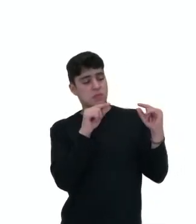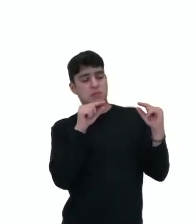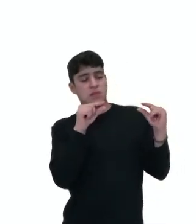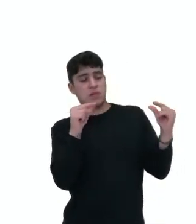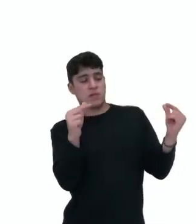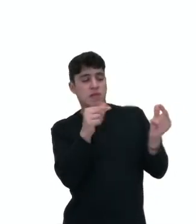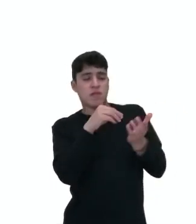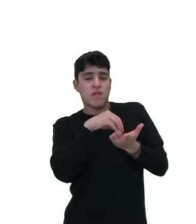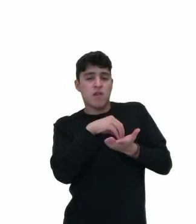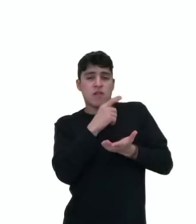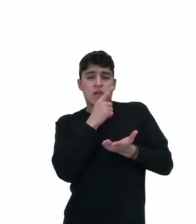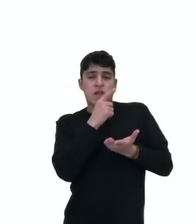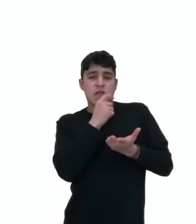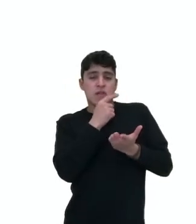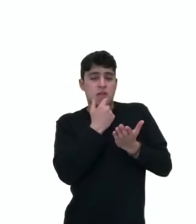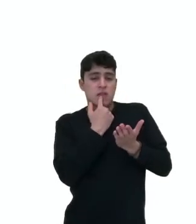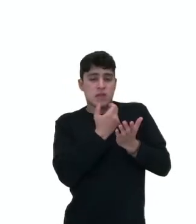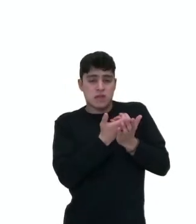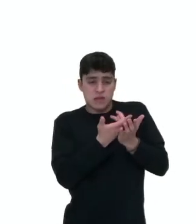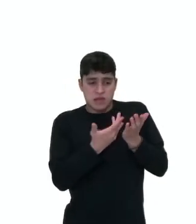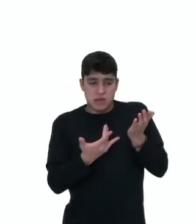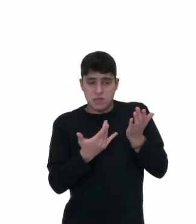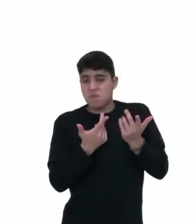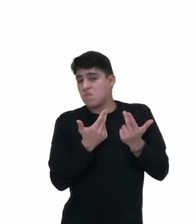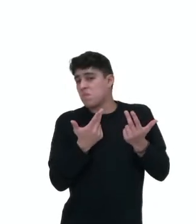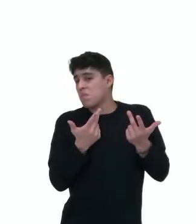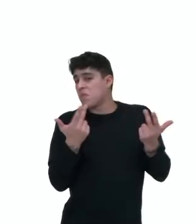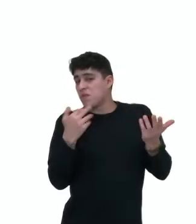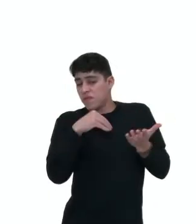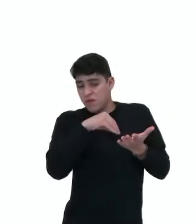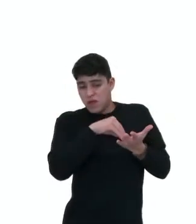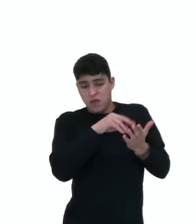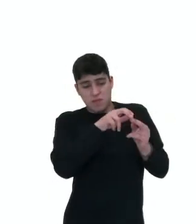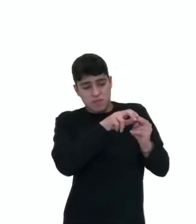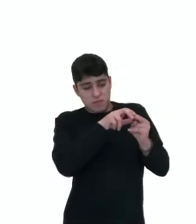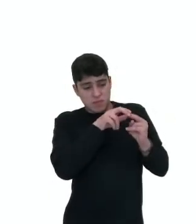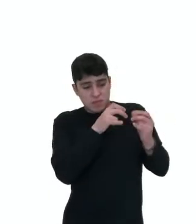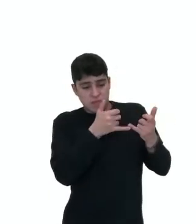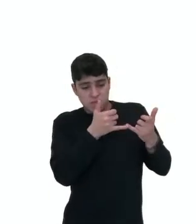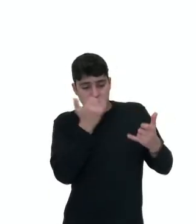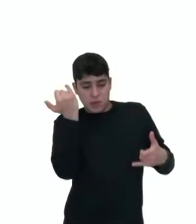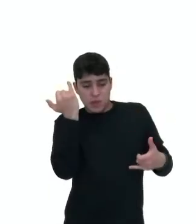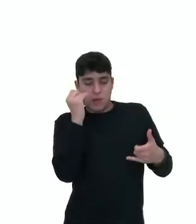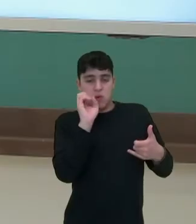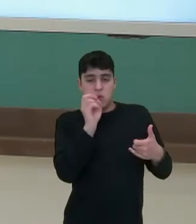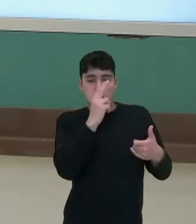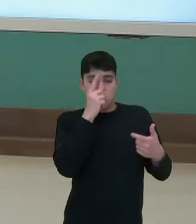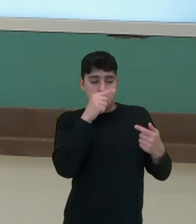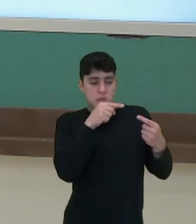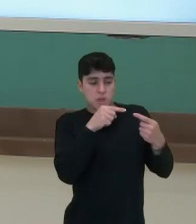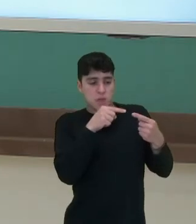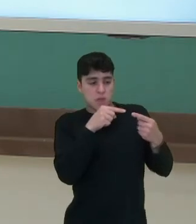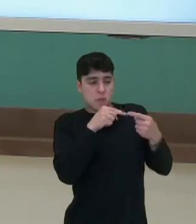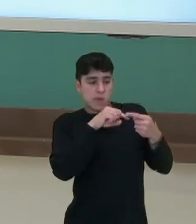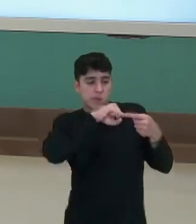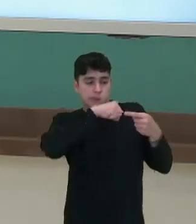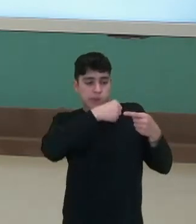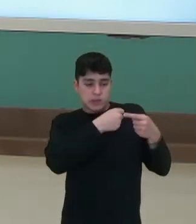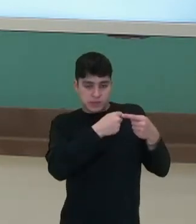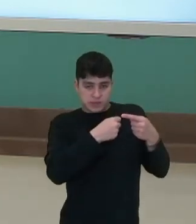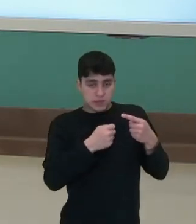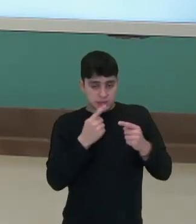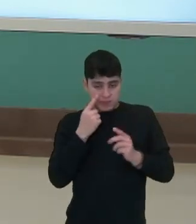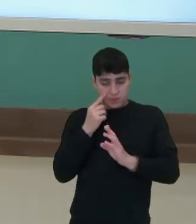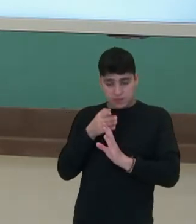do bloqueio de um vaso sanguíneo ou do seu rompimento. Então, a diferença do AVC para o